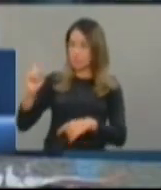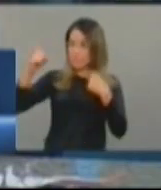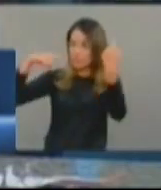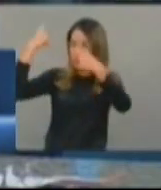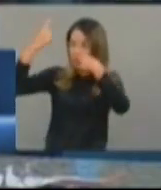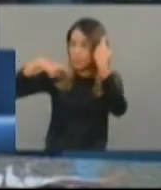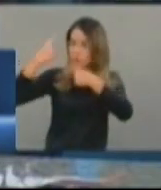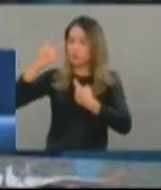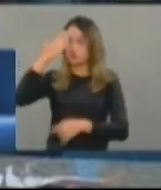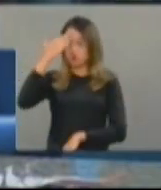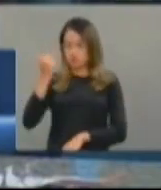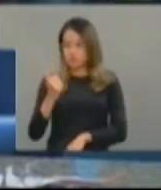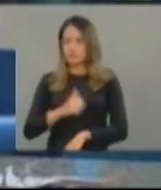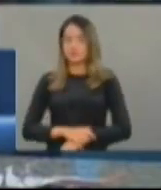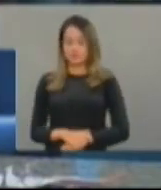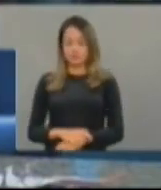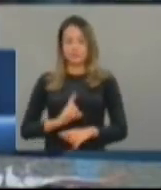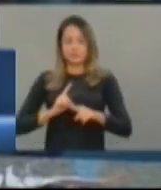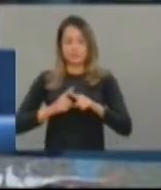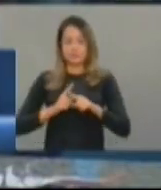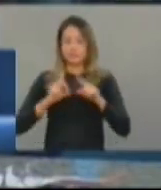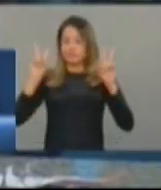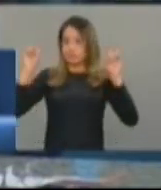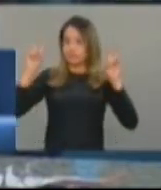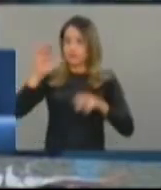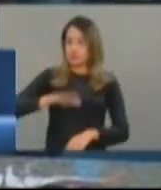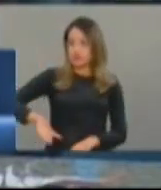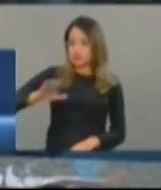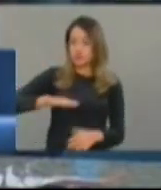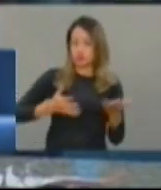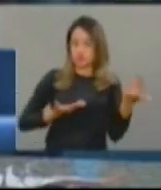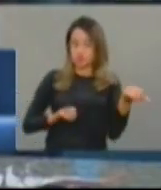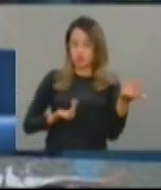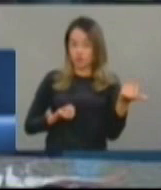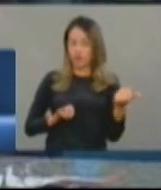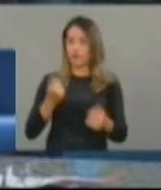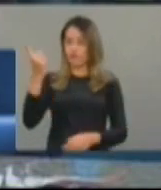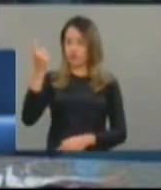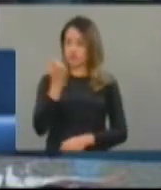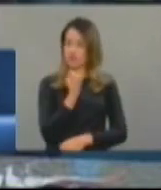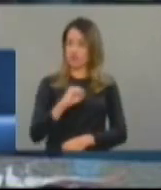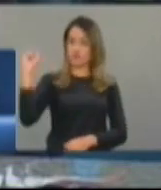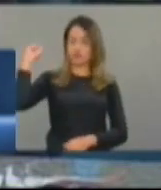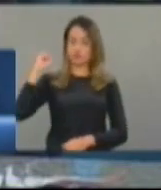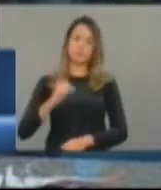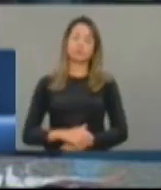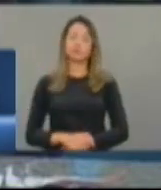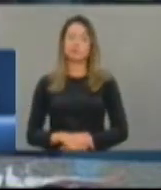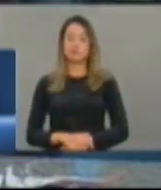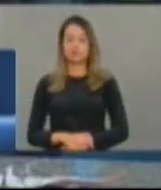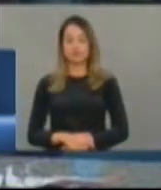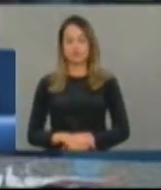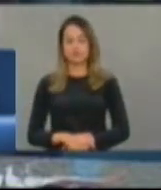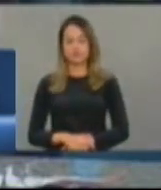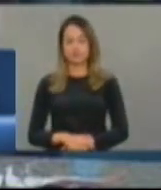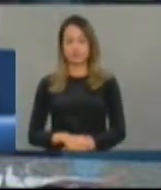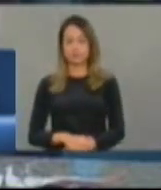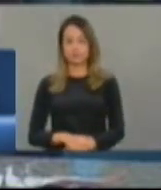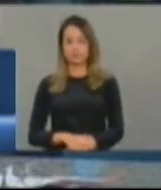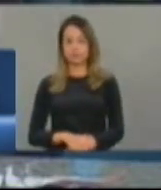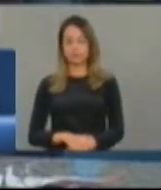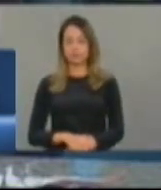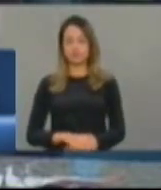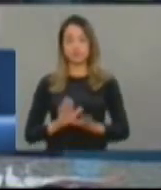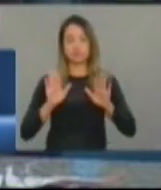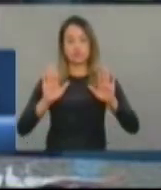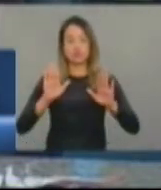à questão das crianças, dos adolescentes, mas eu tenho